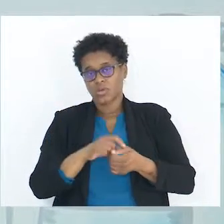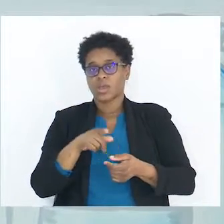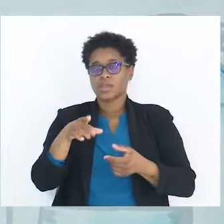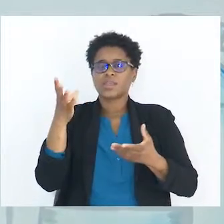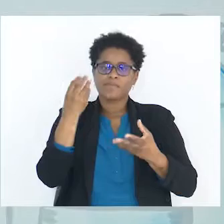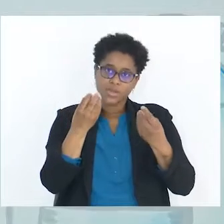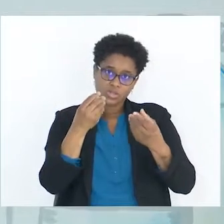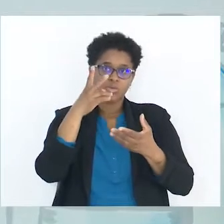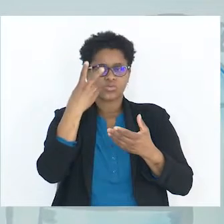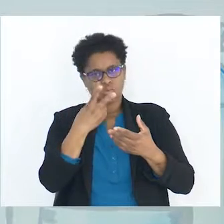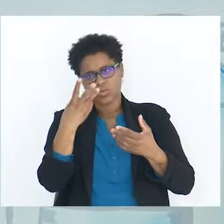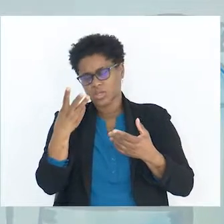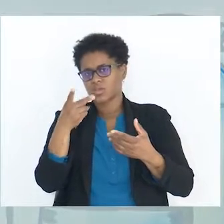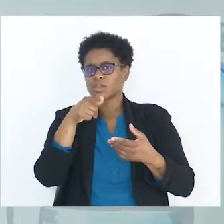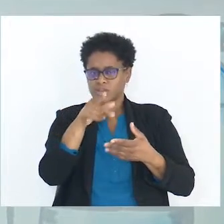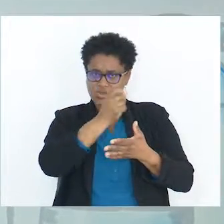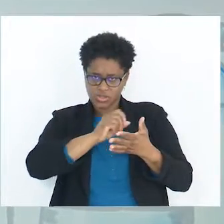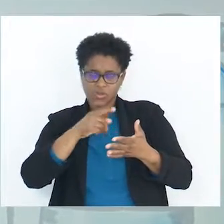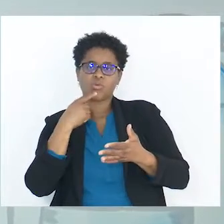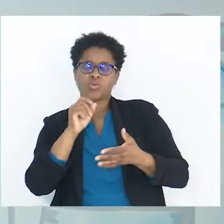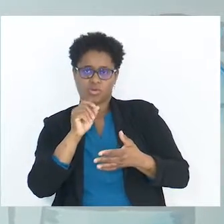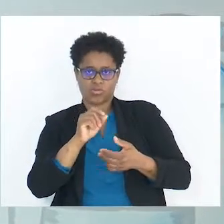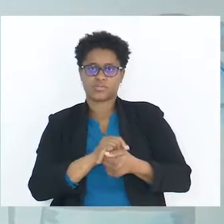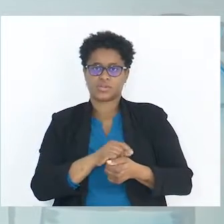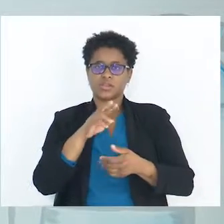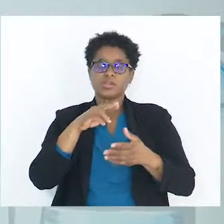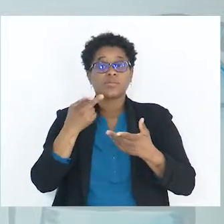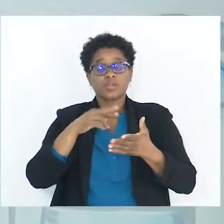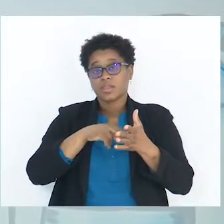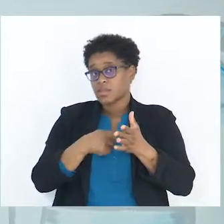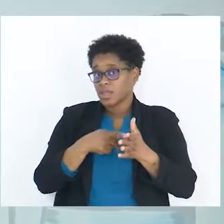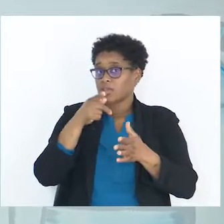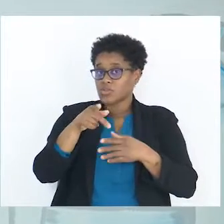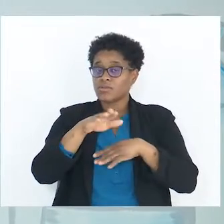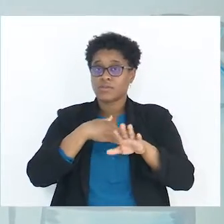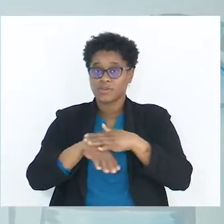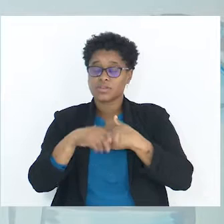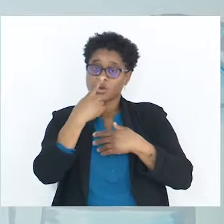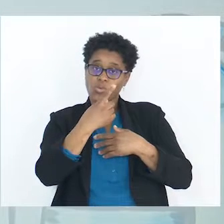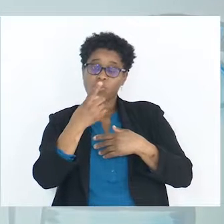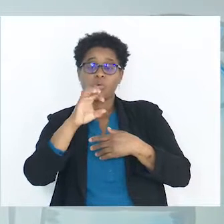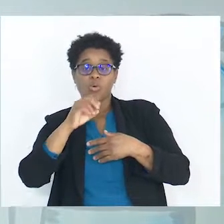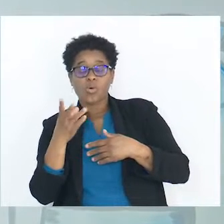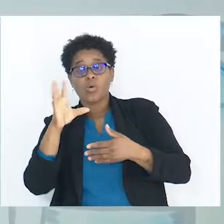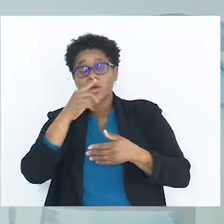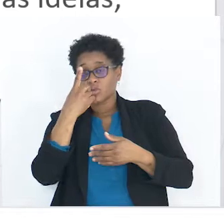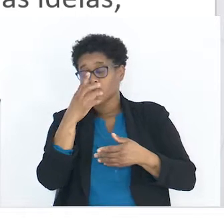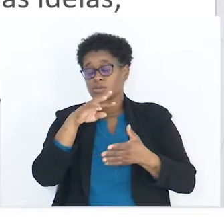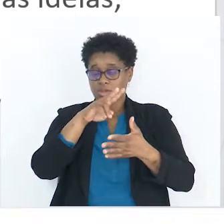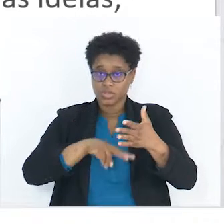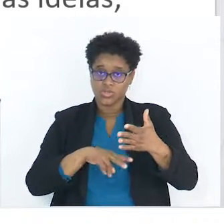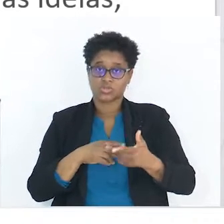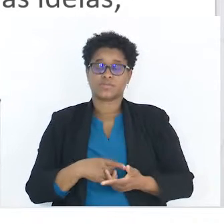colocar o nome dos autores. Dependendo daquilo que vais fazer, da técnica que vais aplicar em um ou mais que um texto.